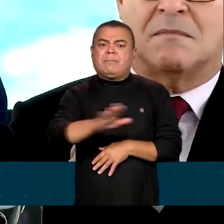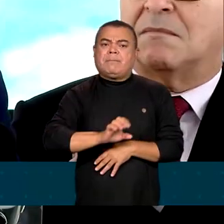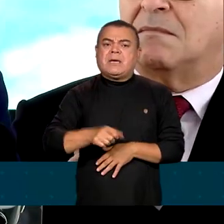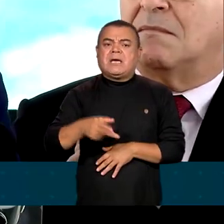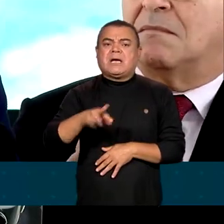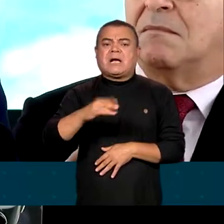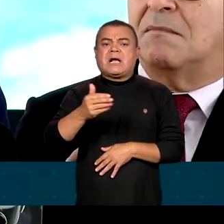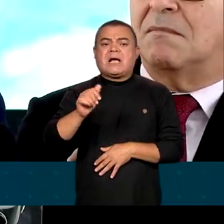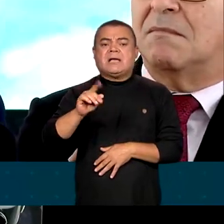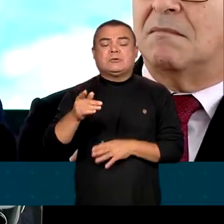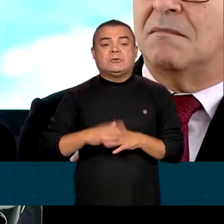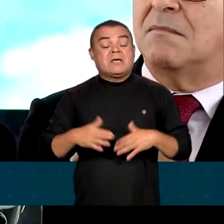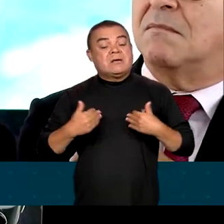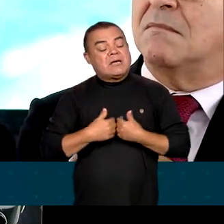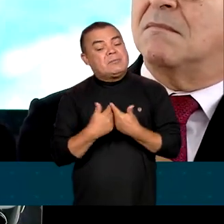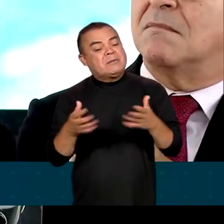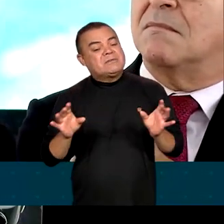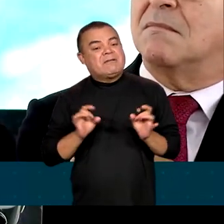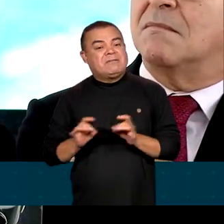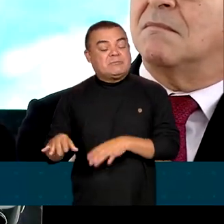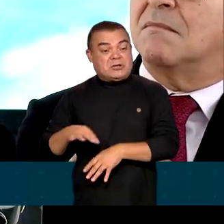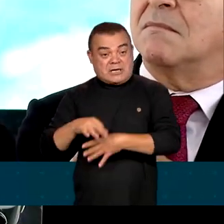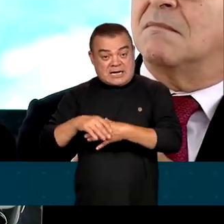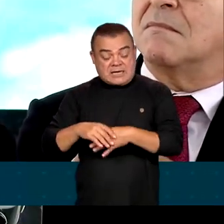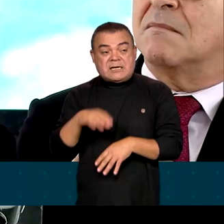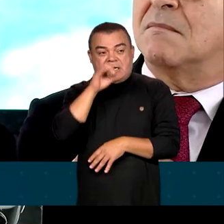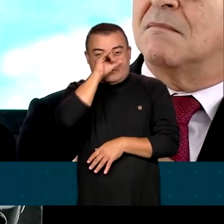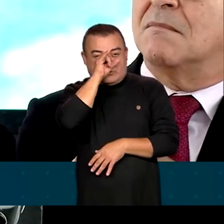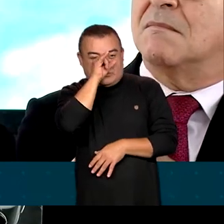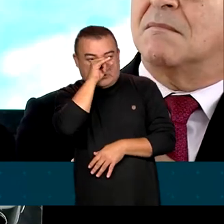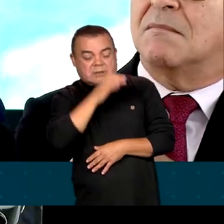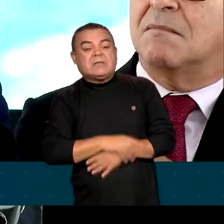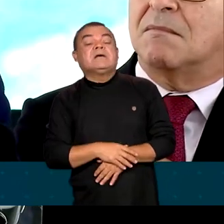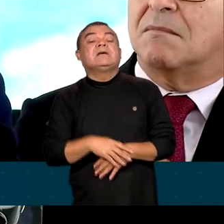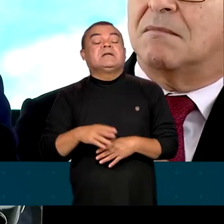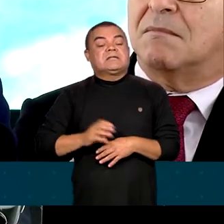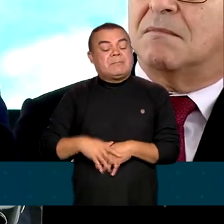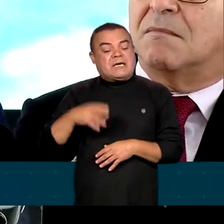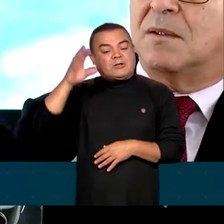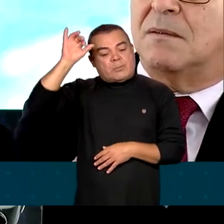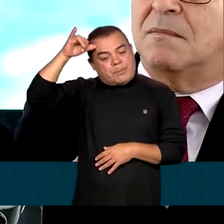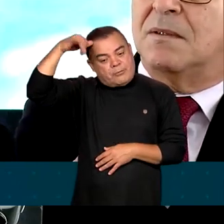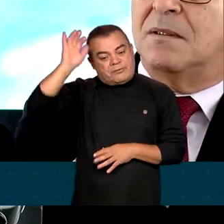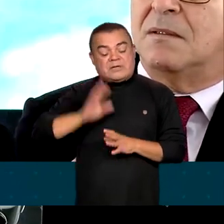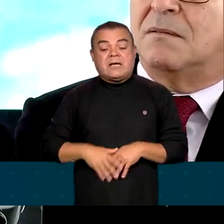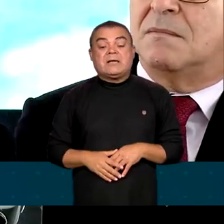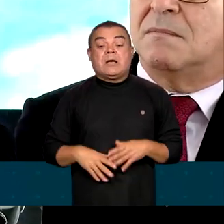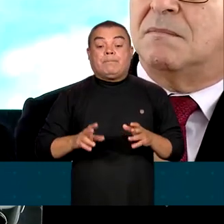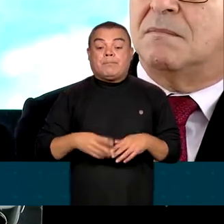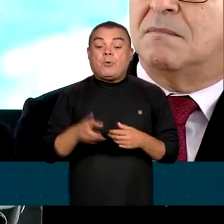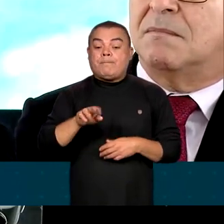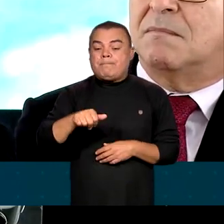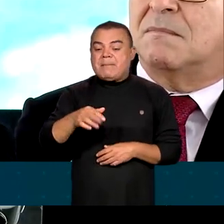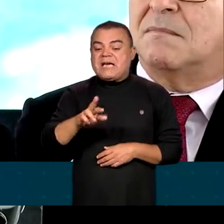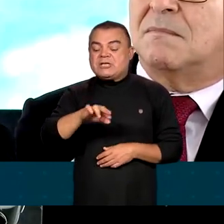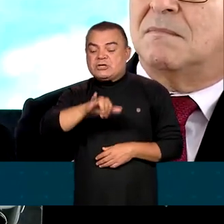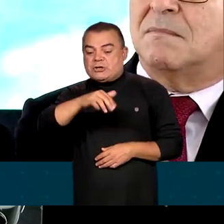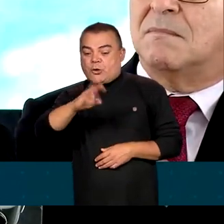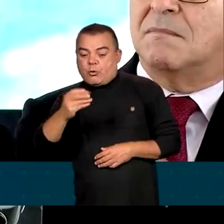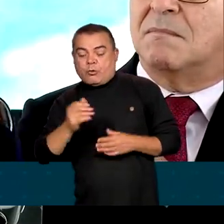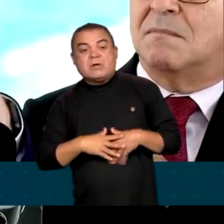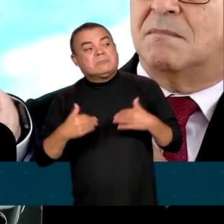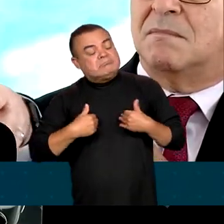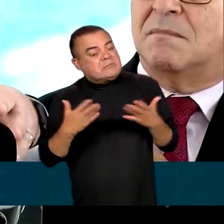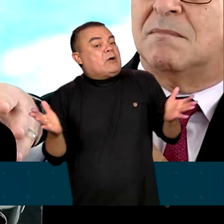Abrimos a venda de carne suína e bovina para o México, que era um anseio há 20 anos. Tinha uma abertura de mercado,